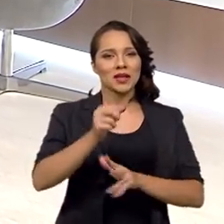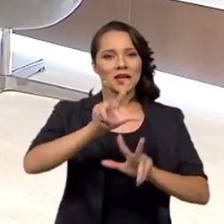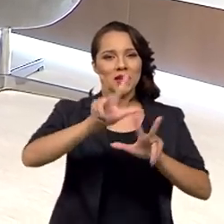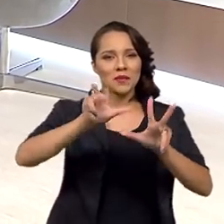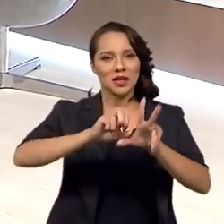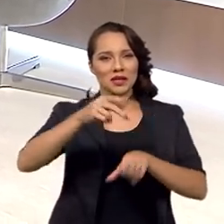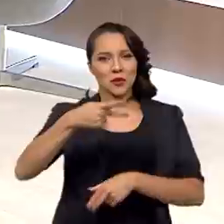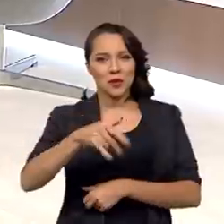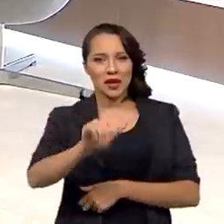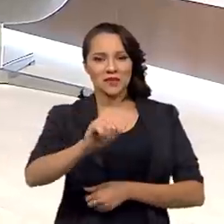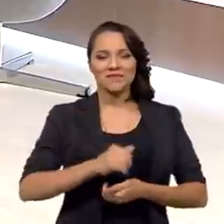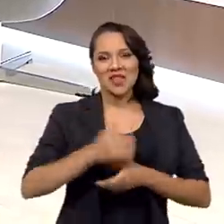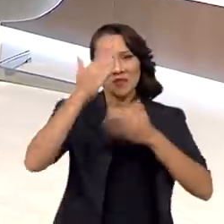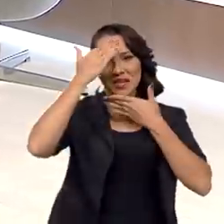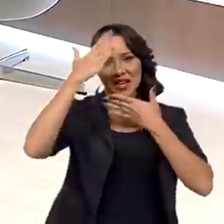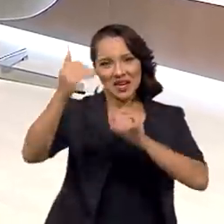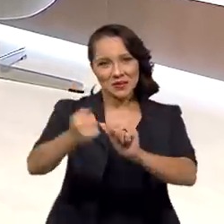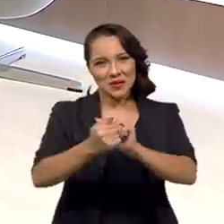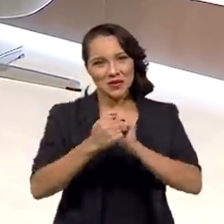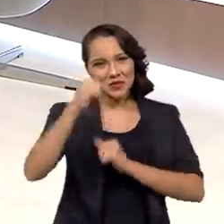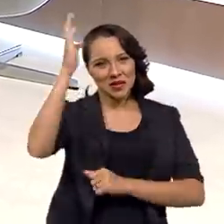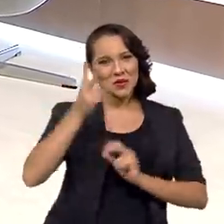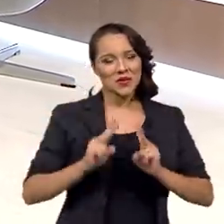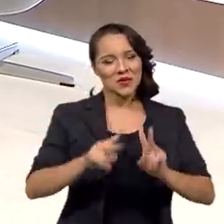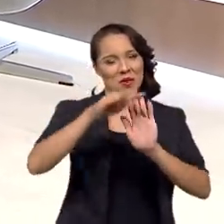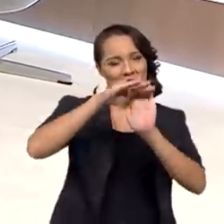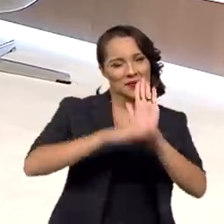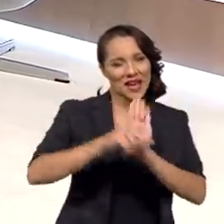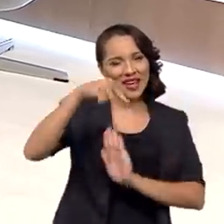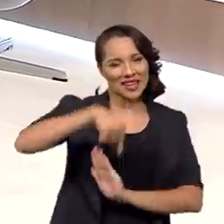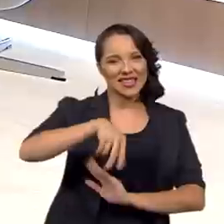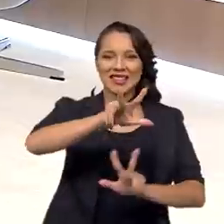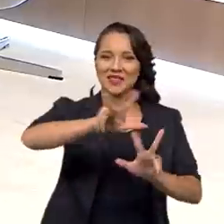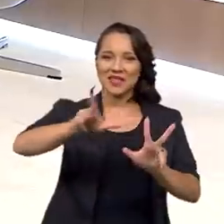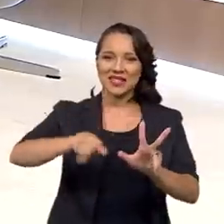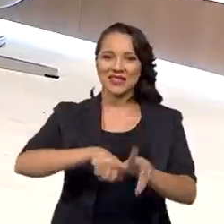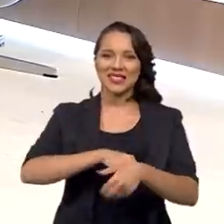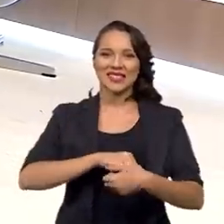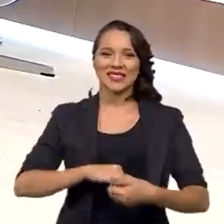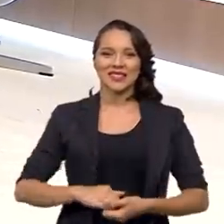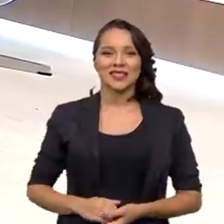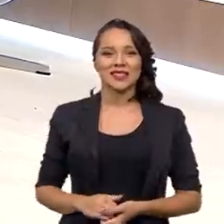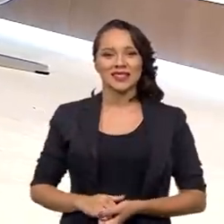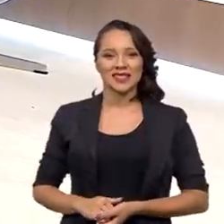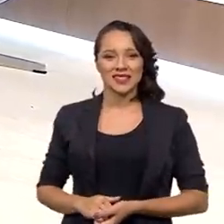Brasil Play. Obrigado pela companhia e o Brasil continua em pauta aqui na TV Brasil.